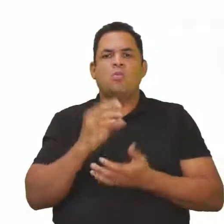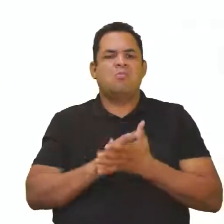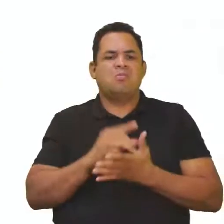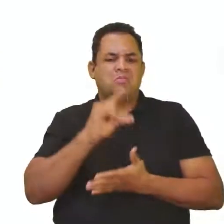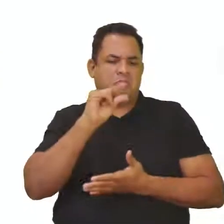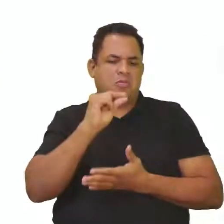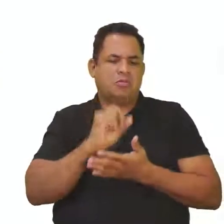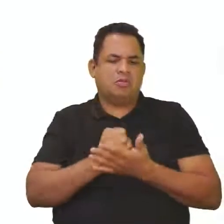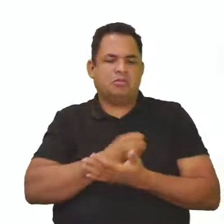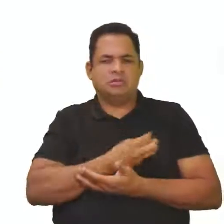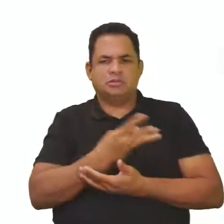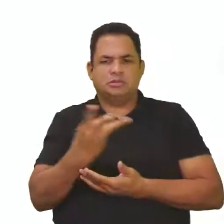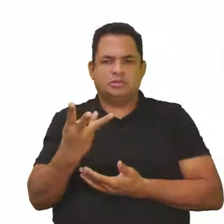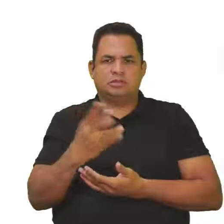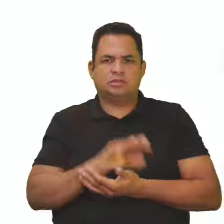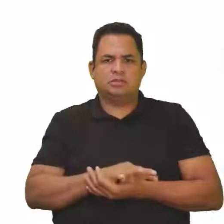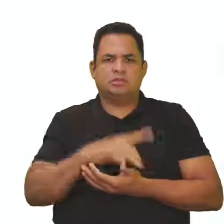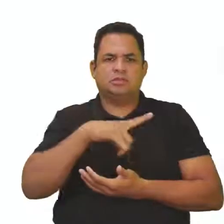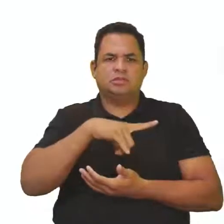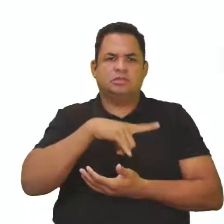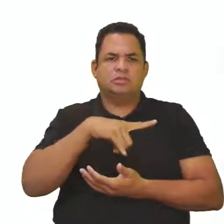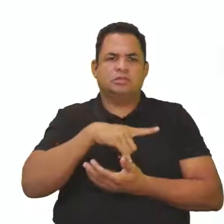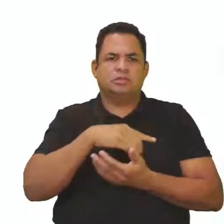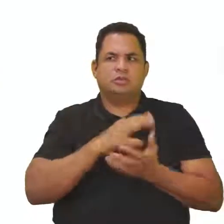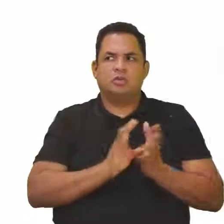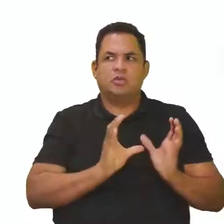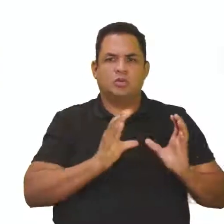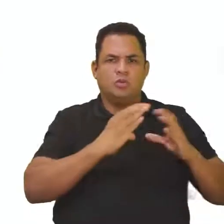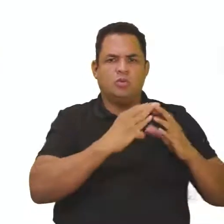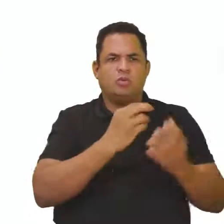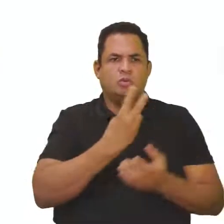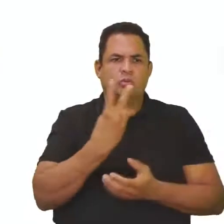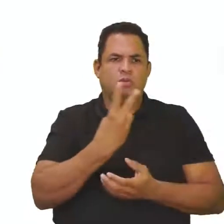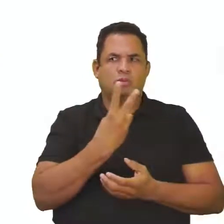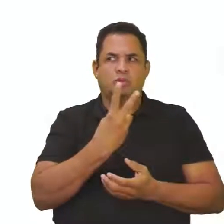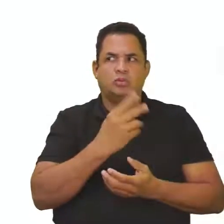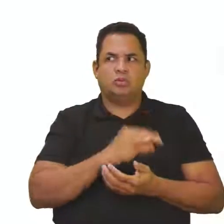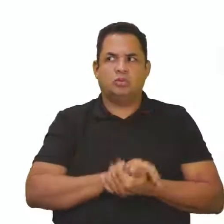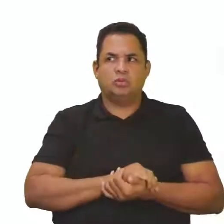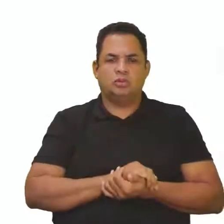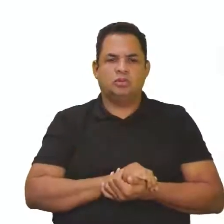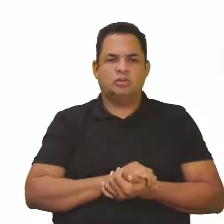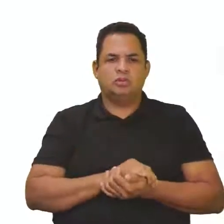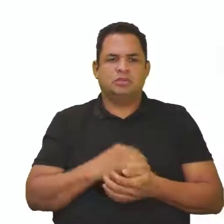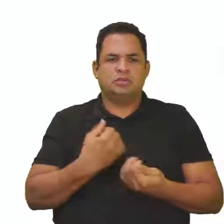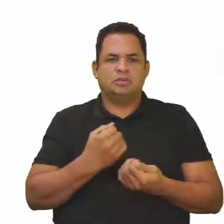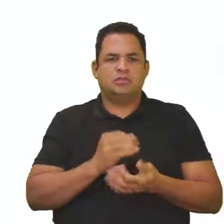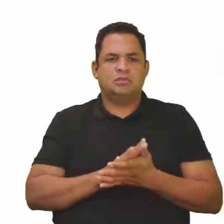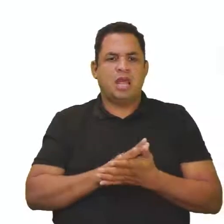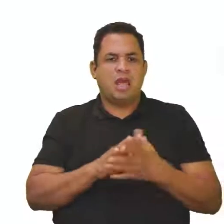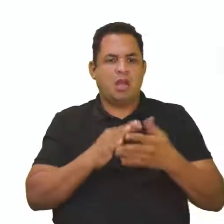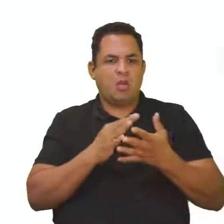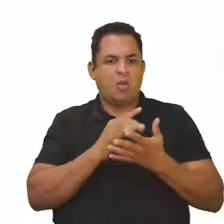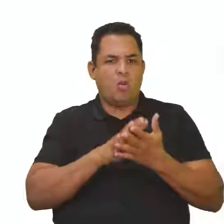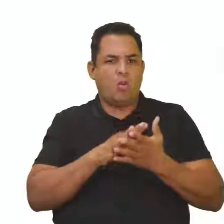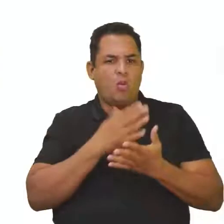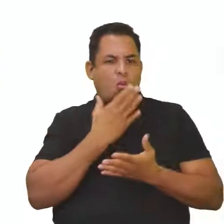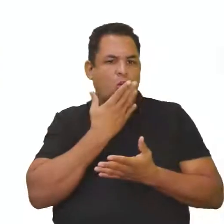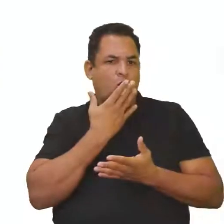quantidade. Nós temos a classe 2, onde a tarja dele tem que ser a faixinha amarela.